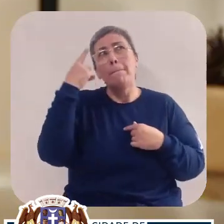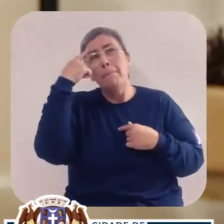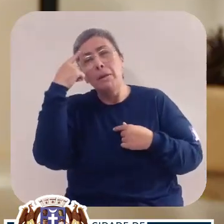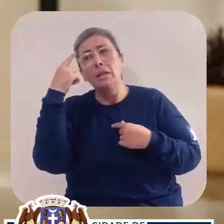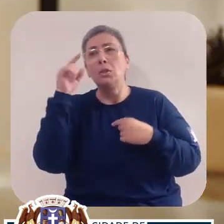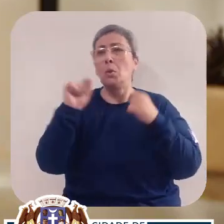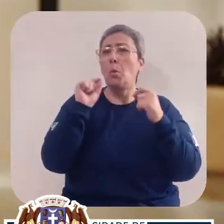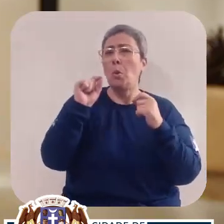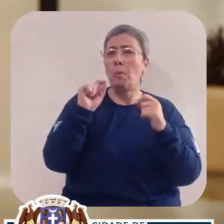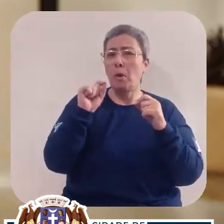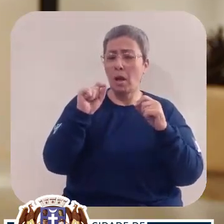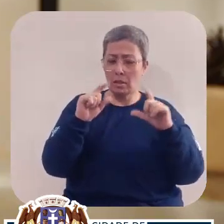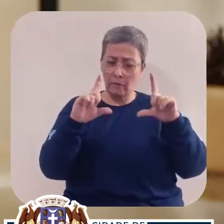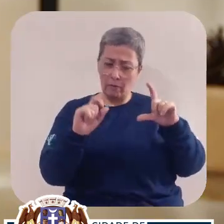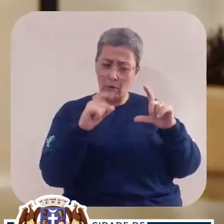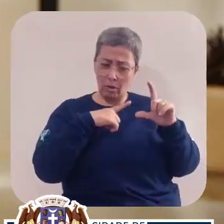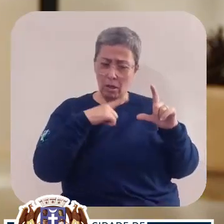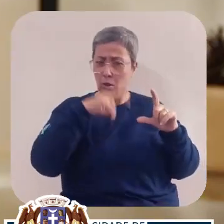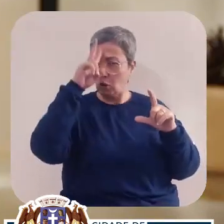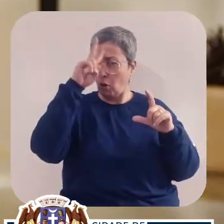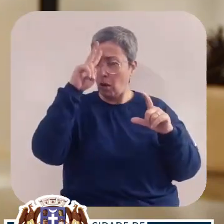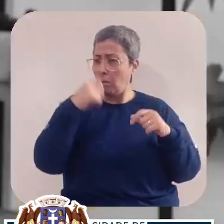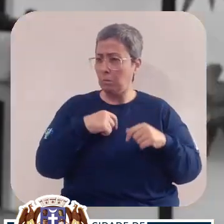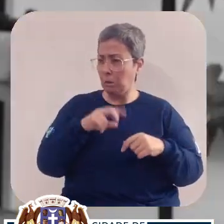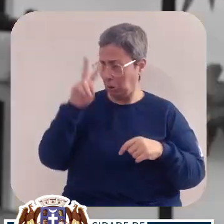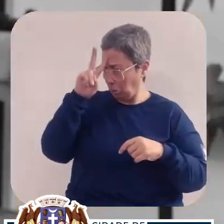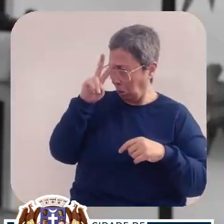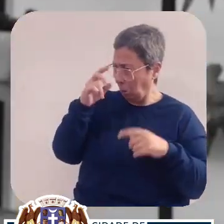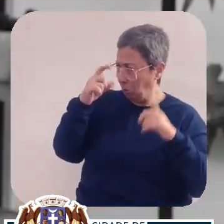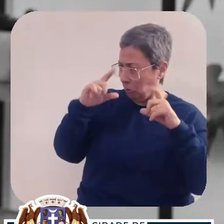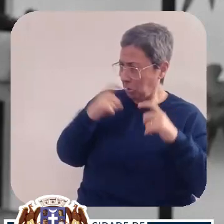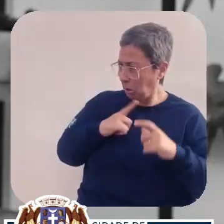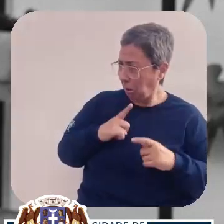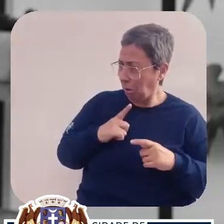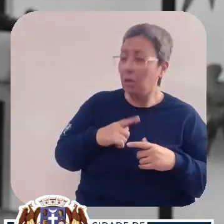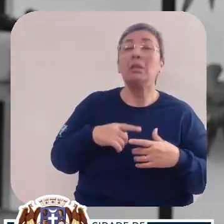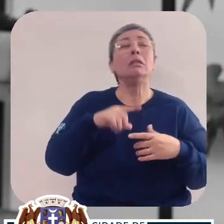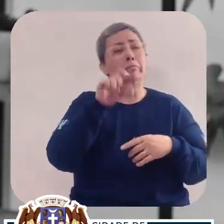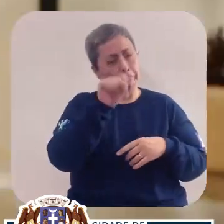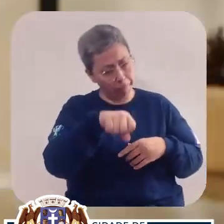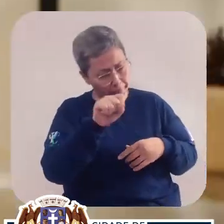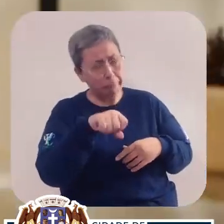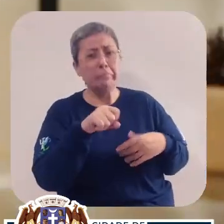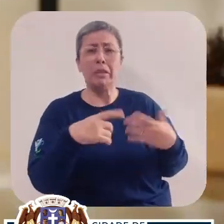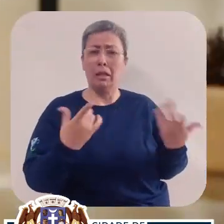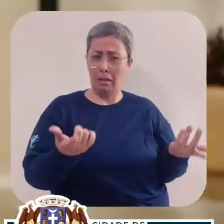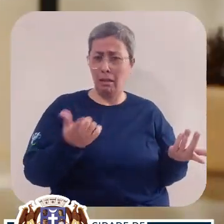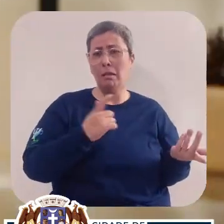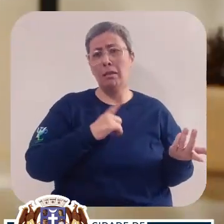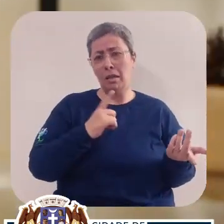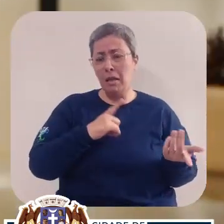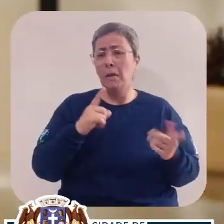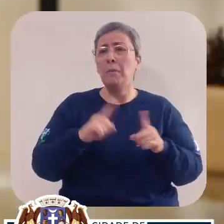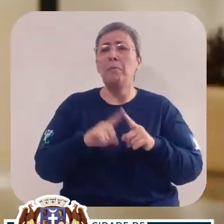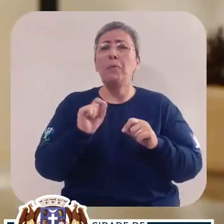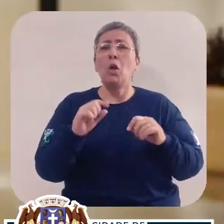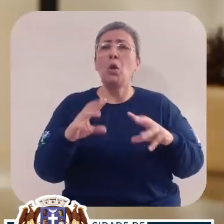Pensa, que história que essa foto vai contar? Mas foto conta história? Claro que conta!